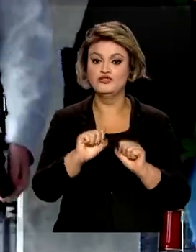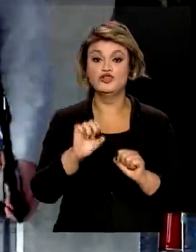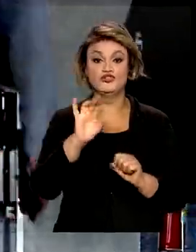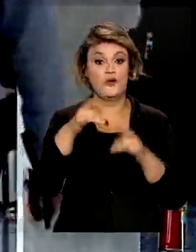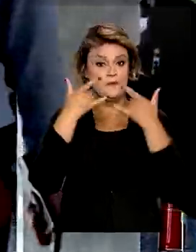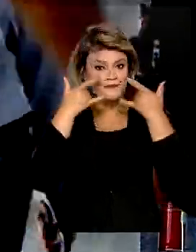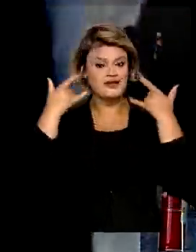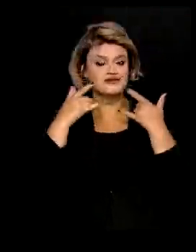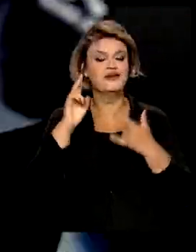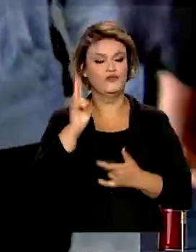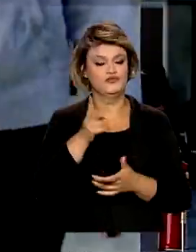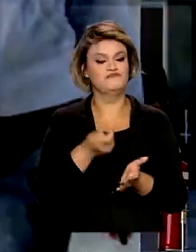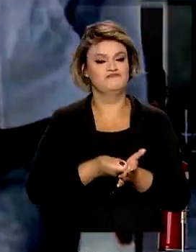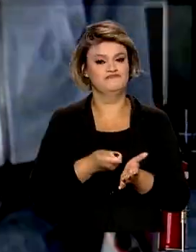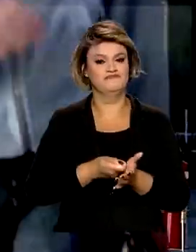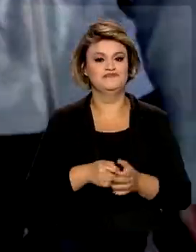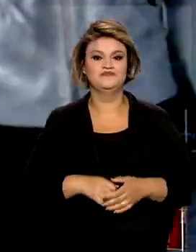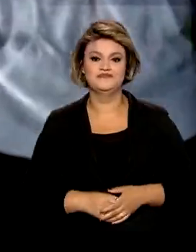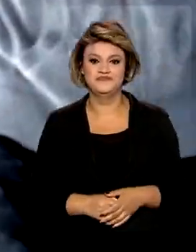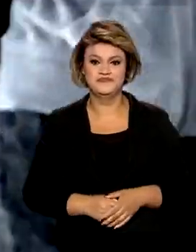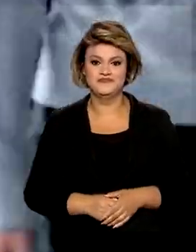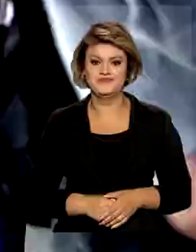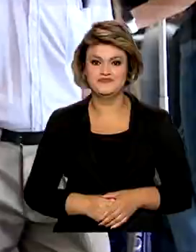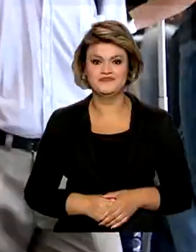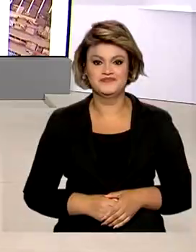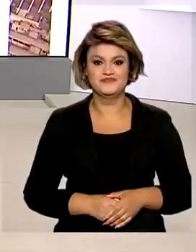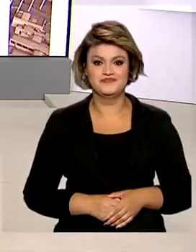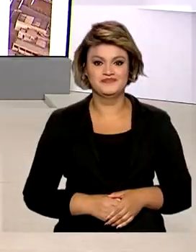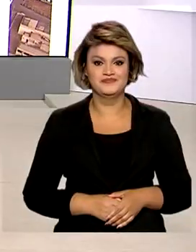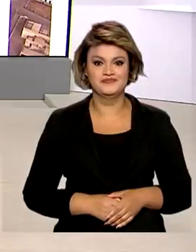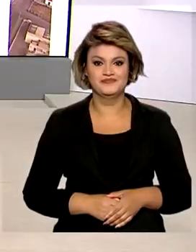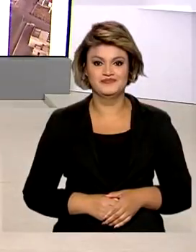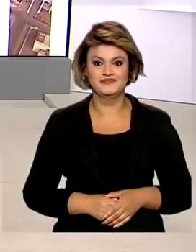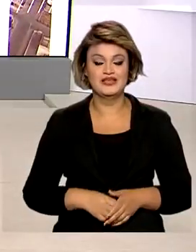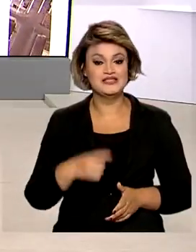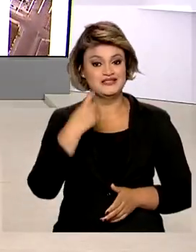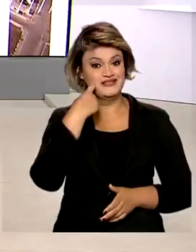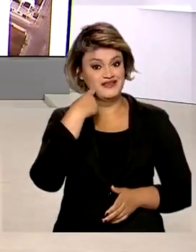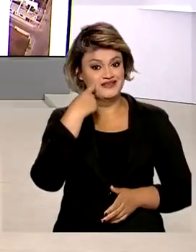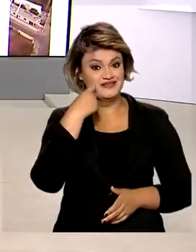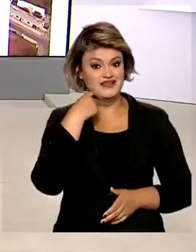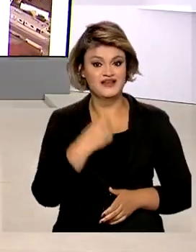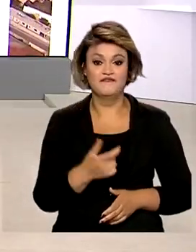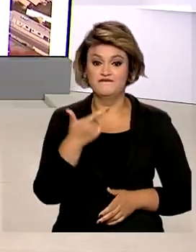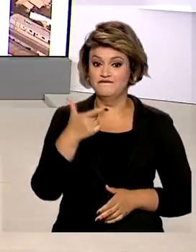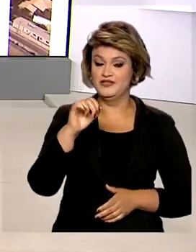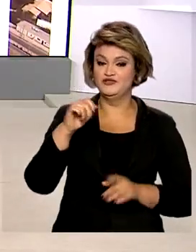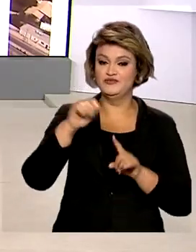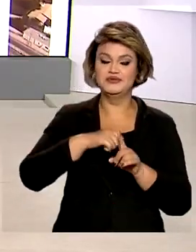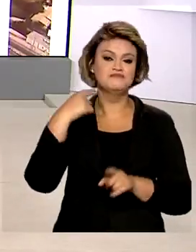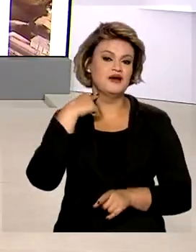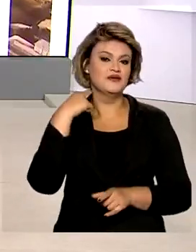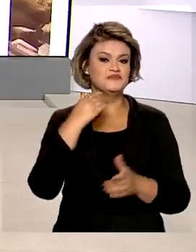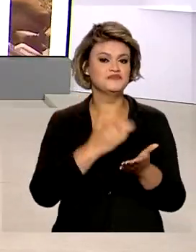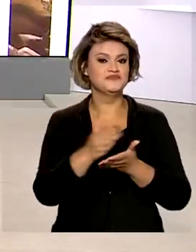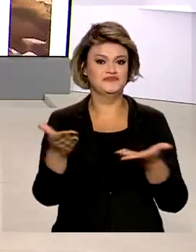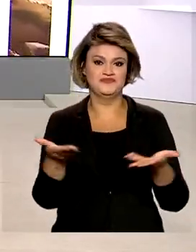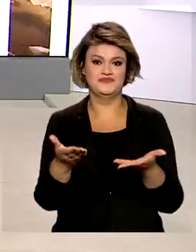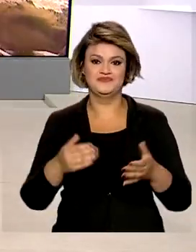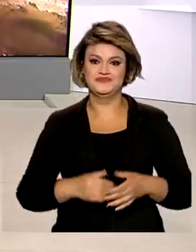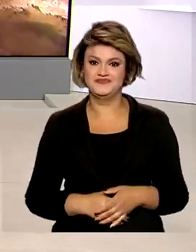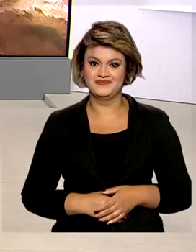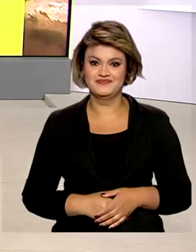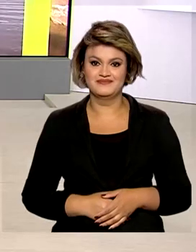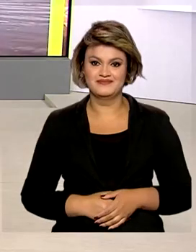oferecido. O uso de máscaras continua obrigatório. Sexta-feira, 20 de maio, o Brasil em Dia